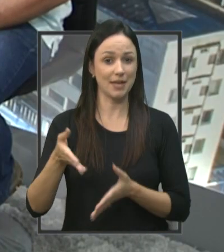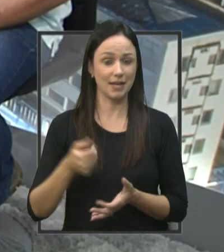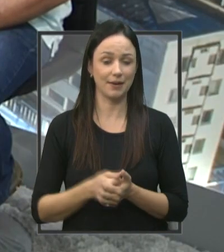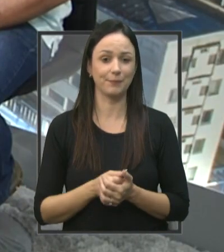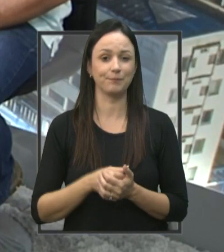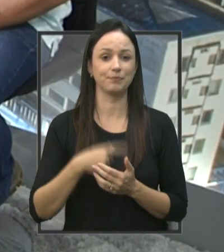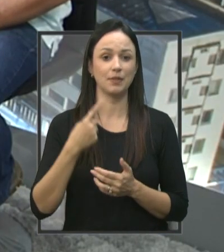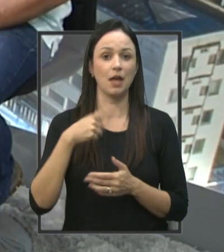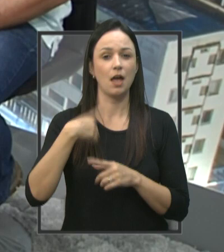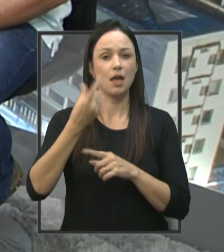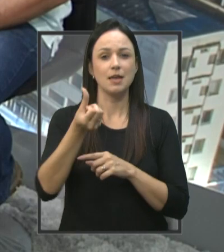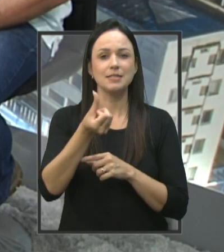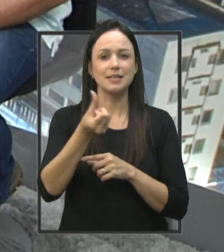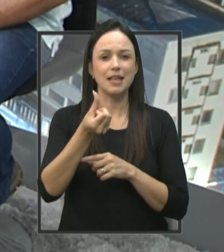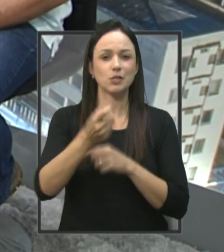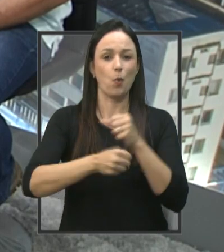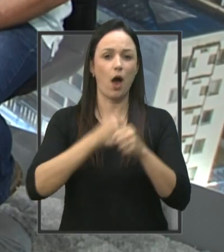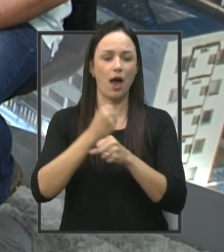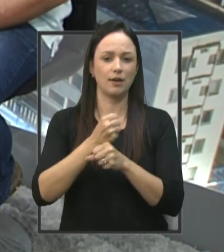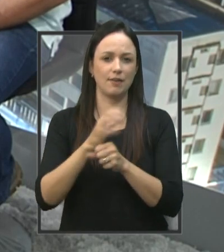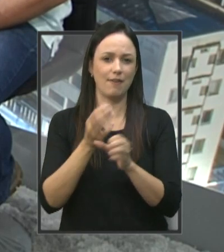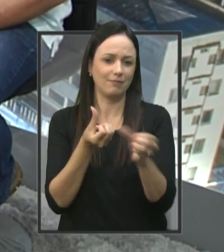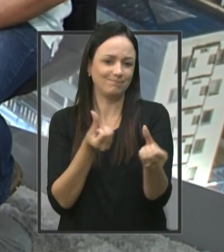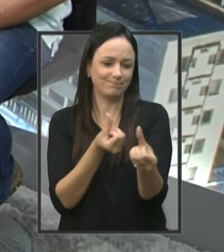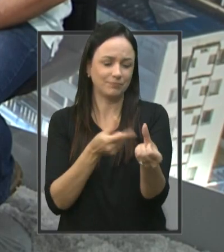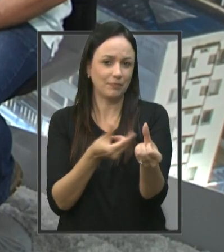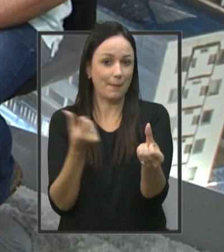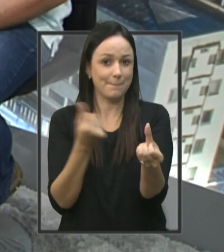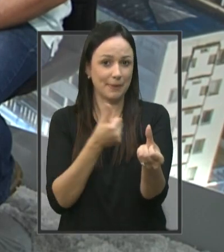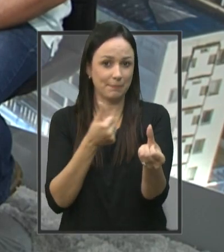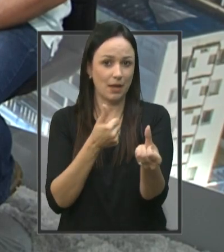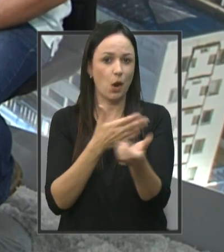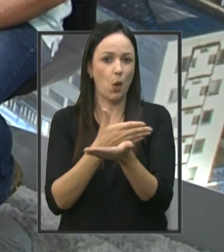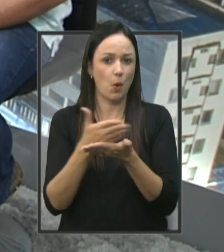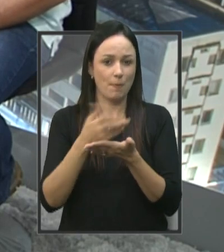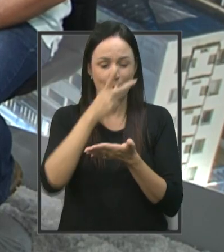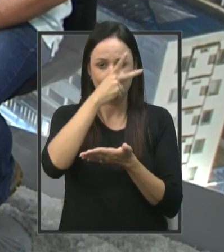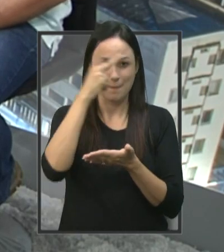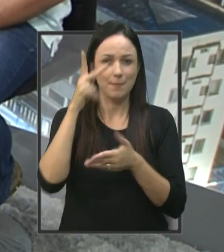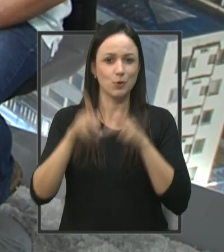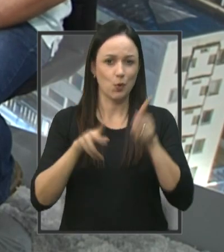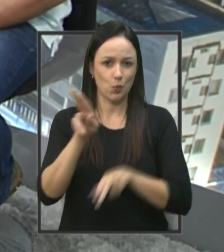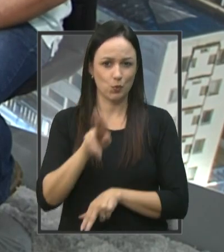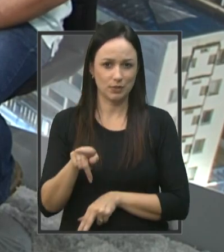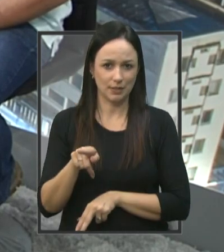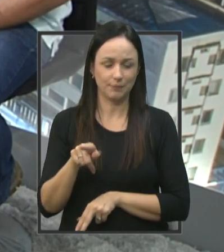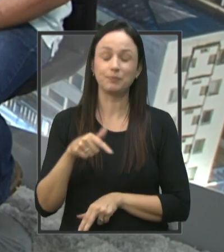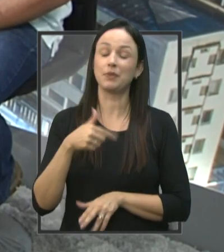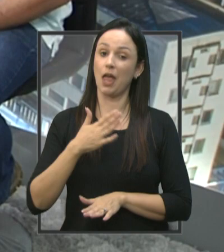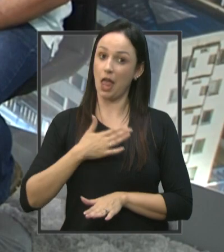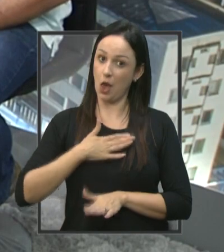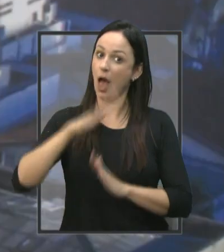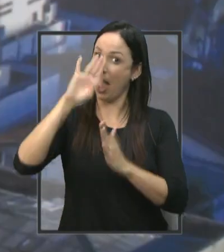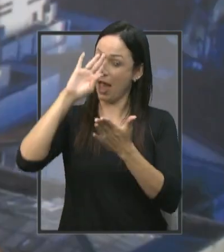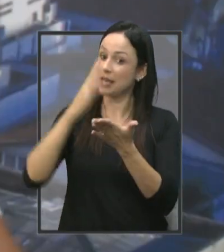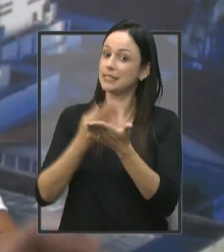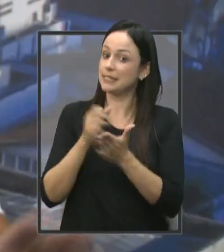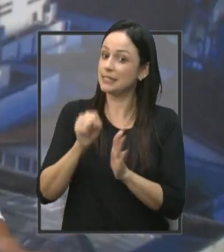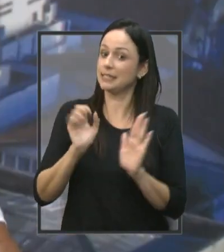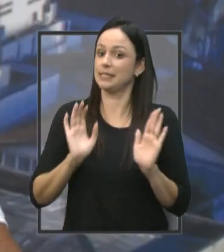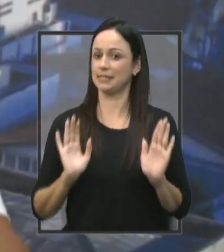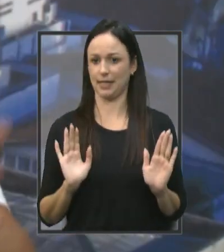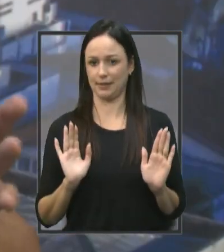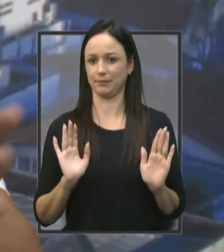primeiro semestre Do ano que vem Ela já deve estar funcionando Para a população utilizar Eu acredito que sim Essa é a expectativa gente precisa De